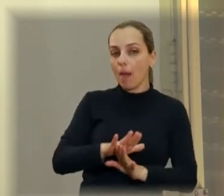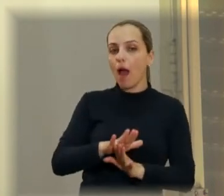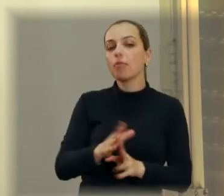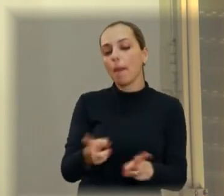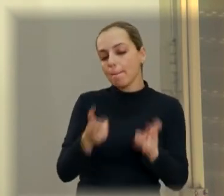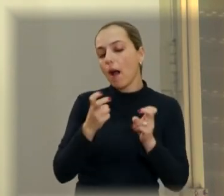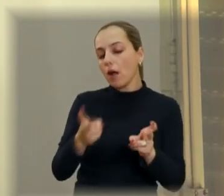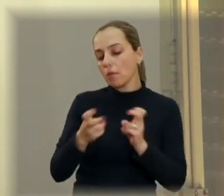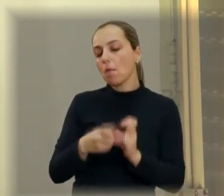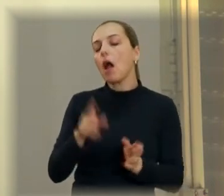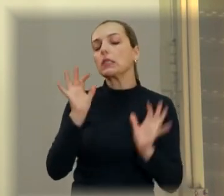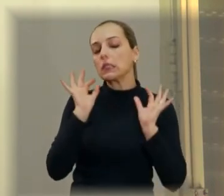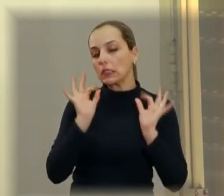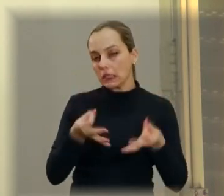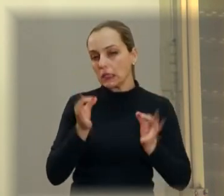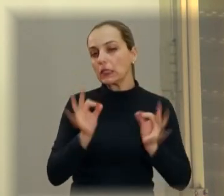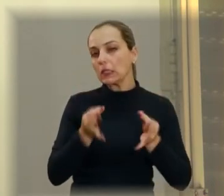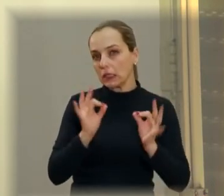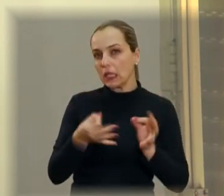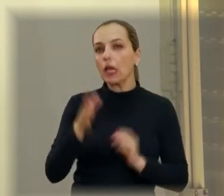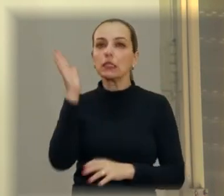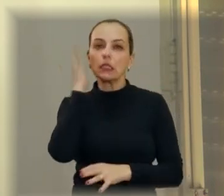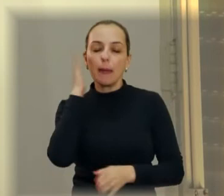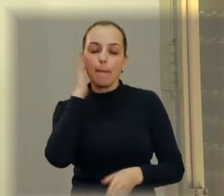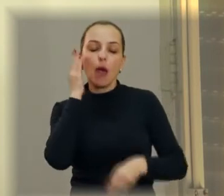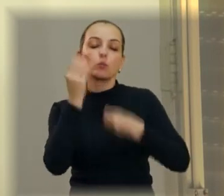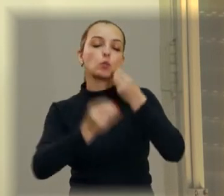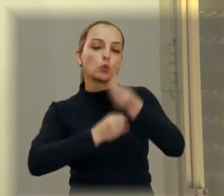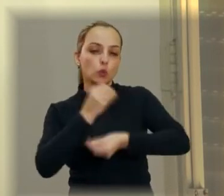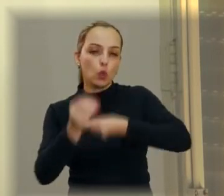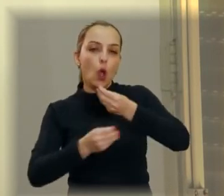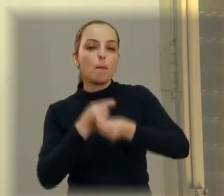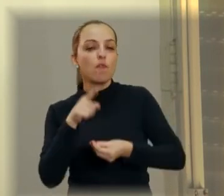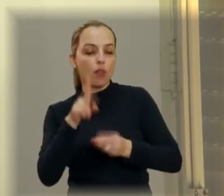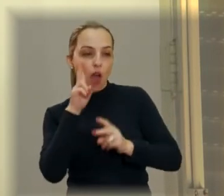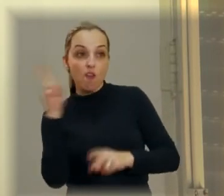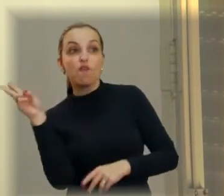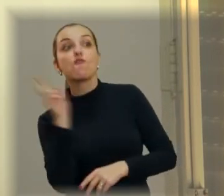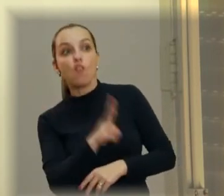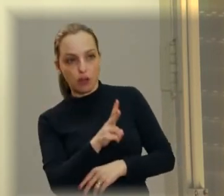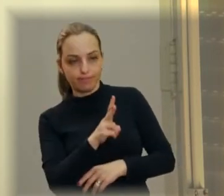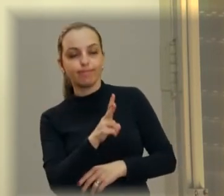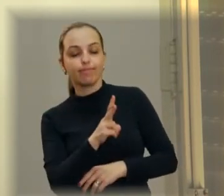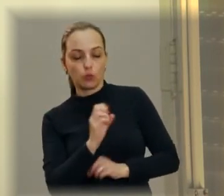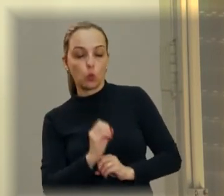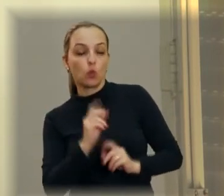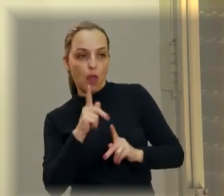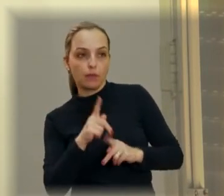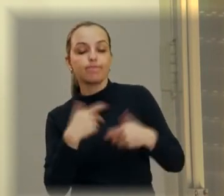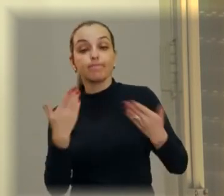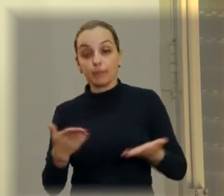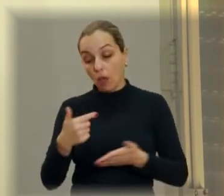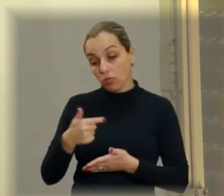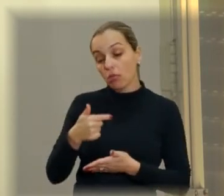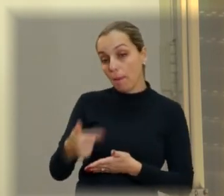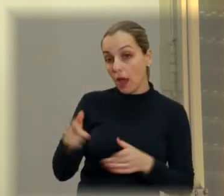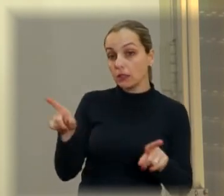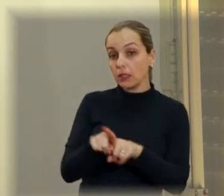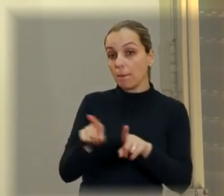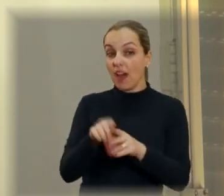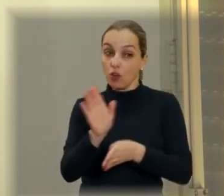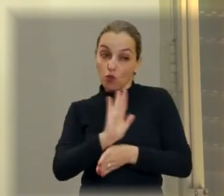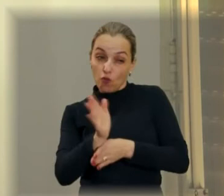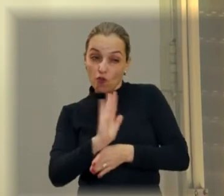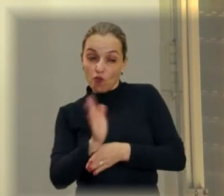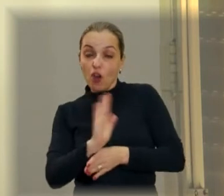dinâmica e bem grande, vamos assim dizer. E o que você pode conferir lá, toda a nossa prestação de contas. E nessa semana entra no ar também um vídeo